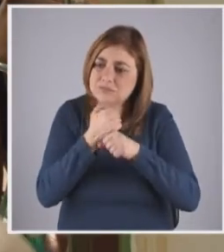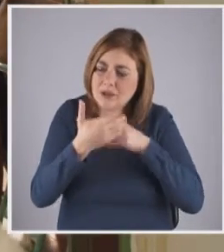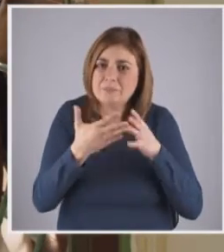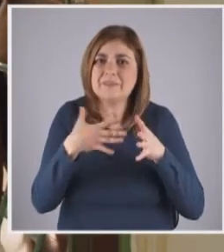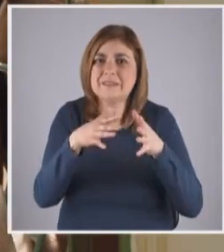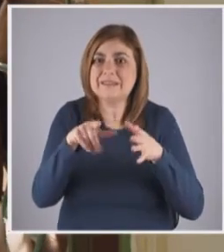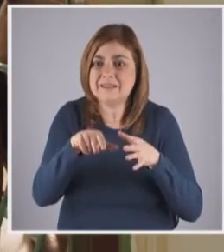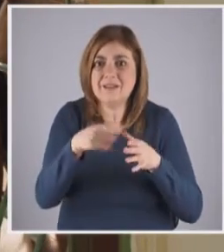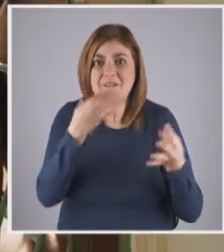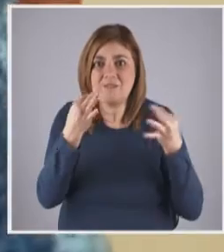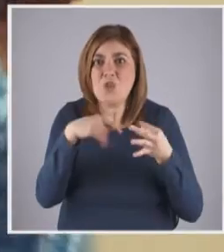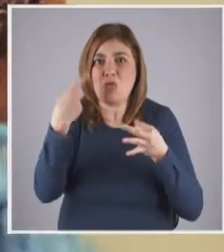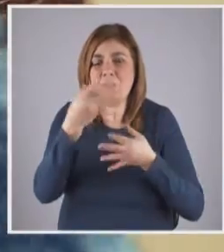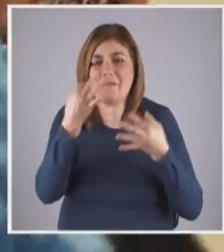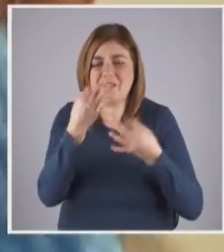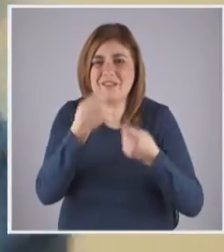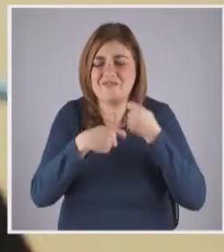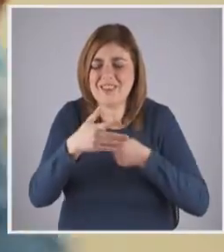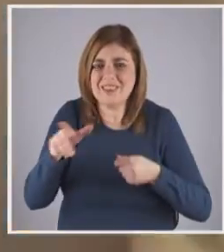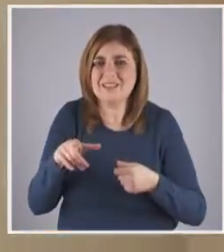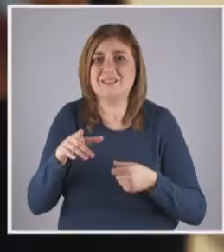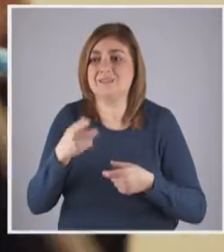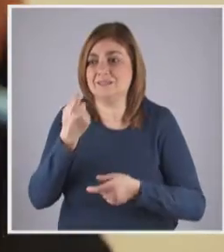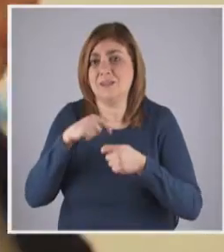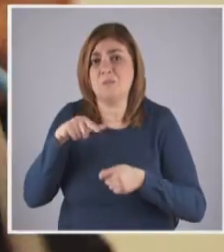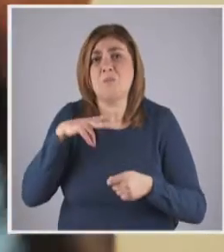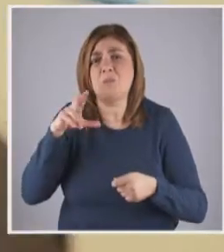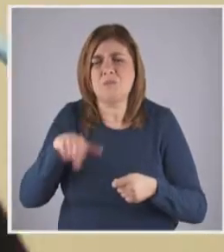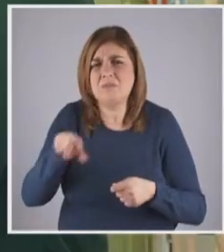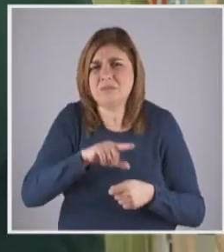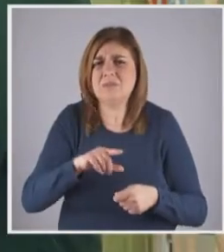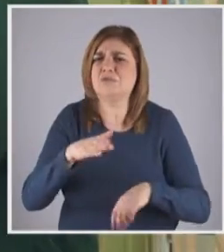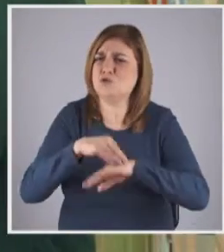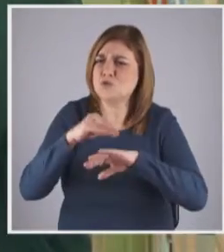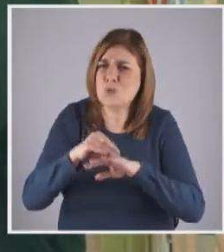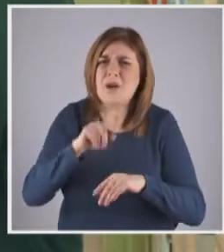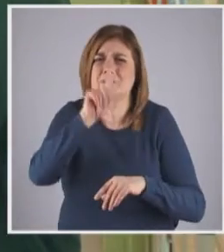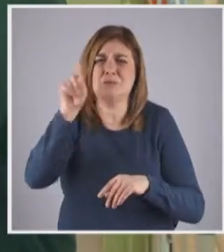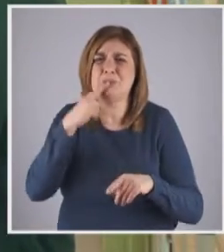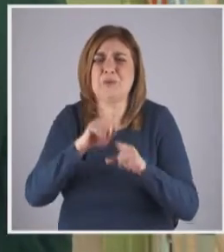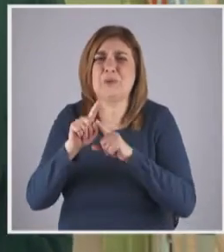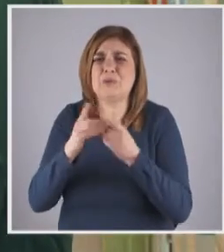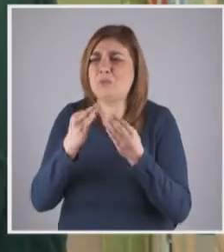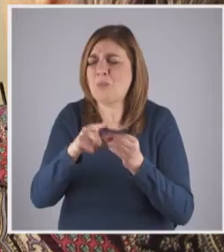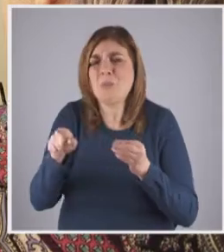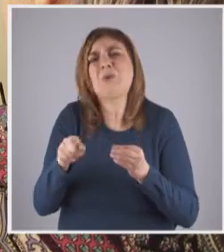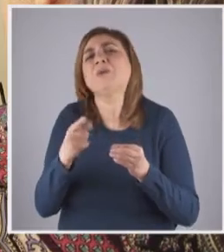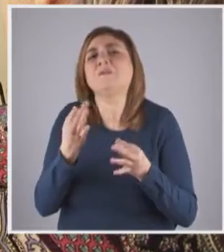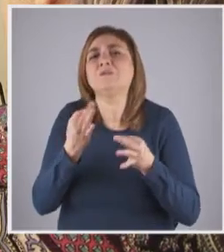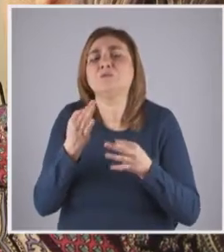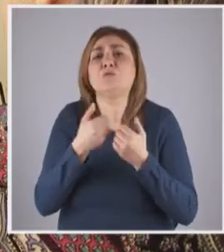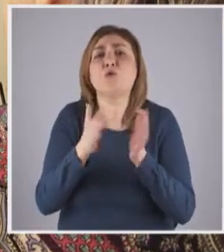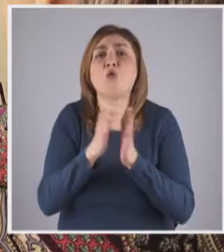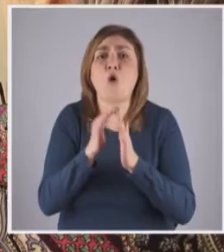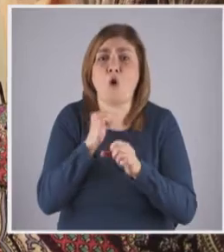o que é que acontece nessa peça de peixe. Atualmente vendidos em Portugal, Suécia e Antuérpia, os produtos são apenas uma parte de